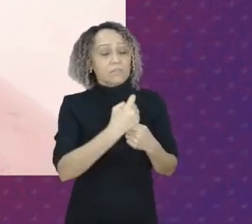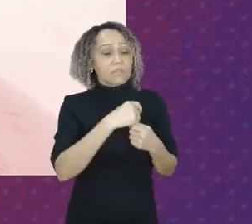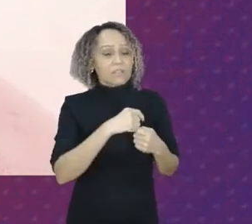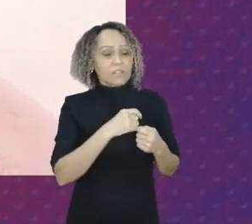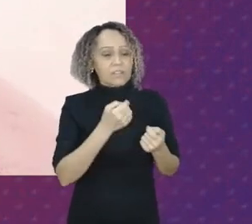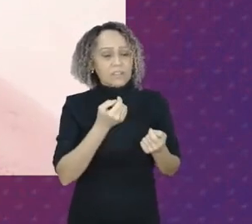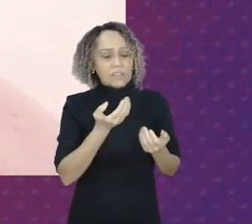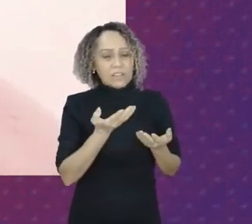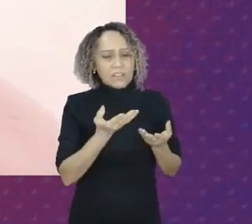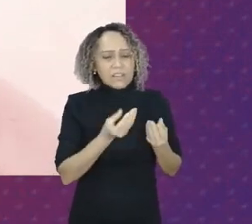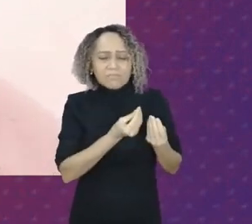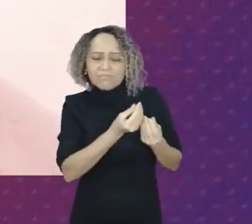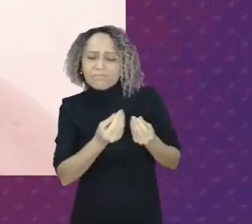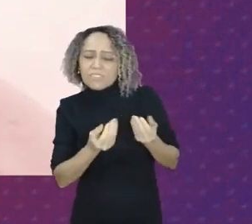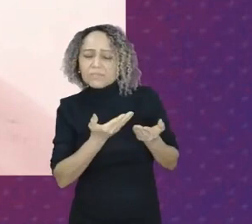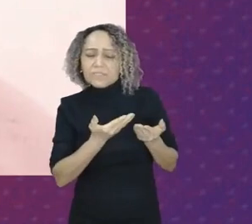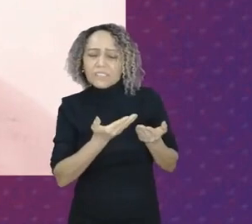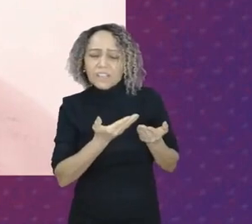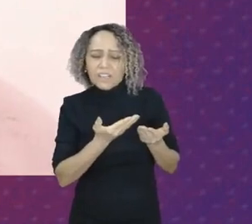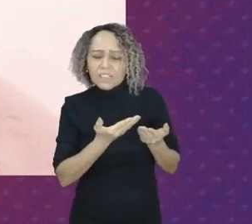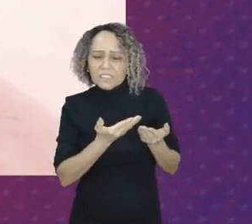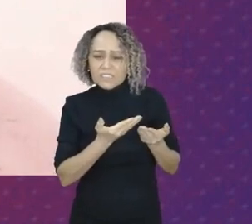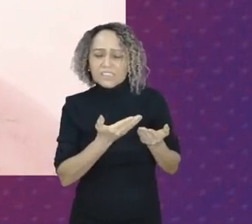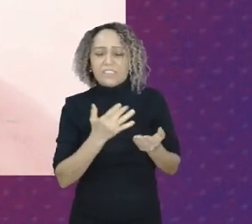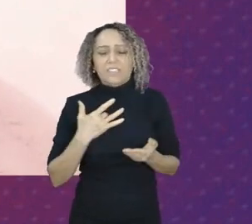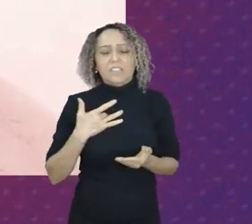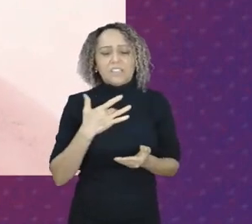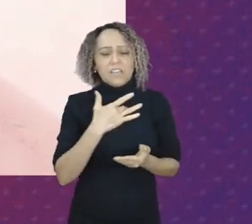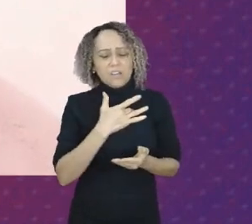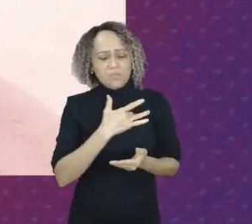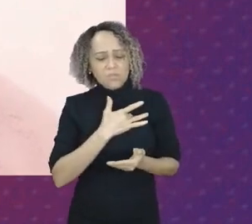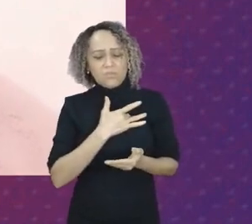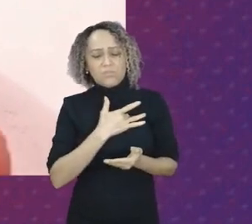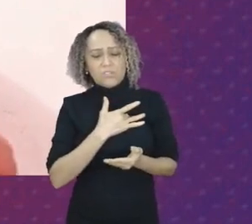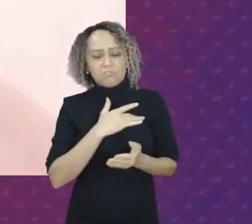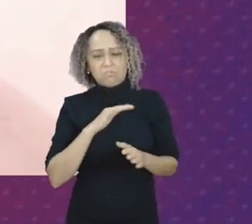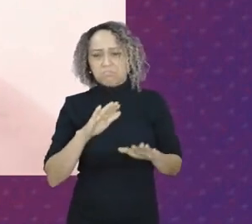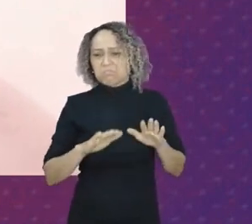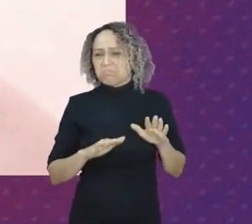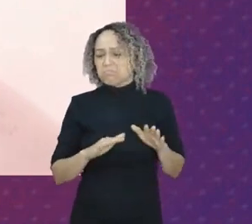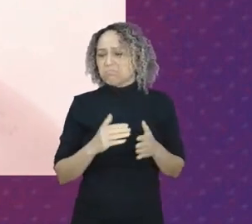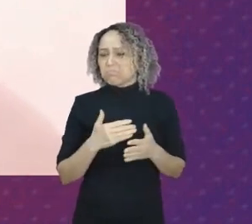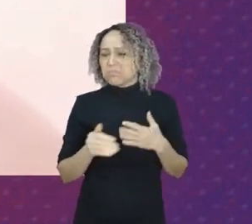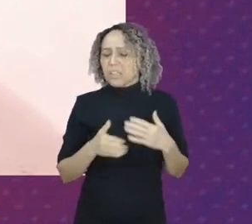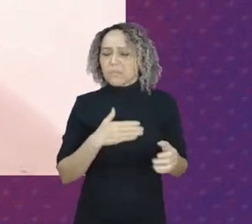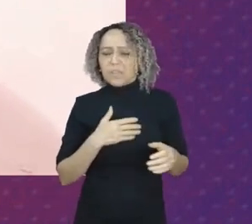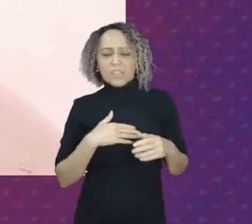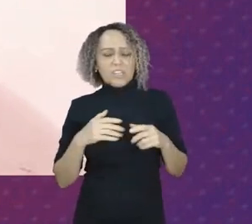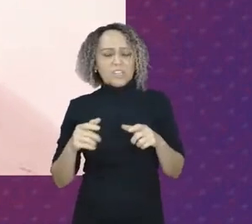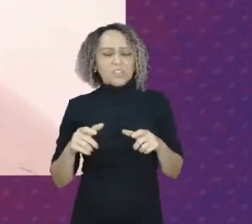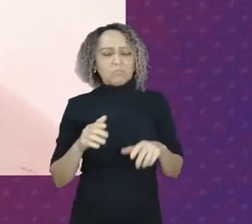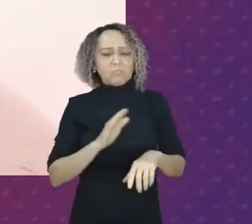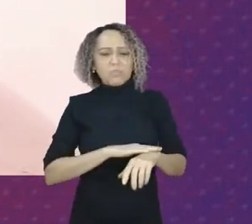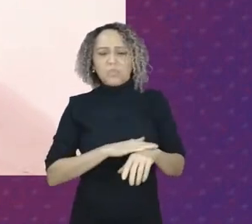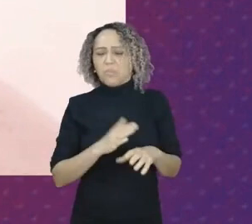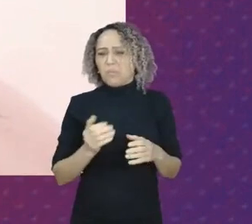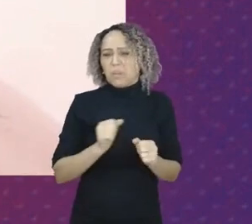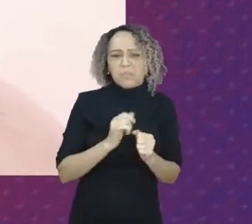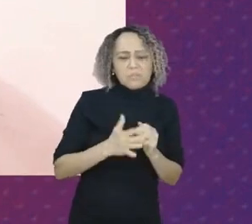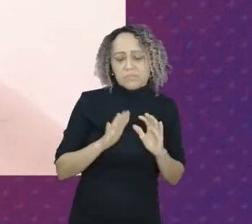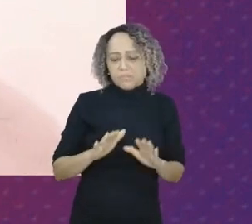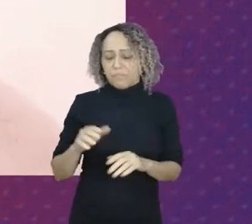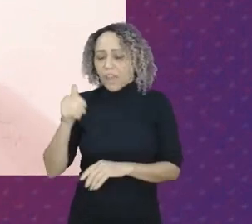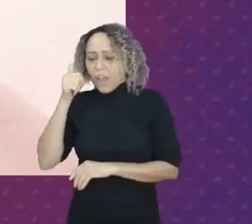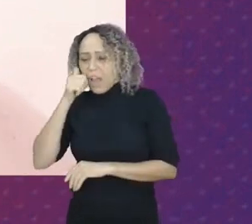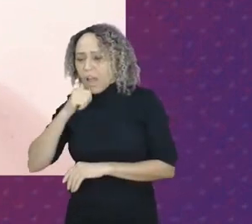A mulher negra sabe o que é chegar num posto de saúde, precisar do